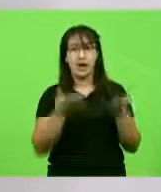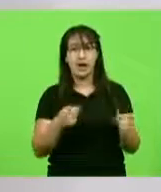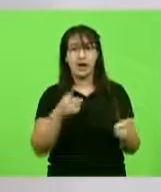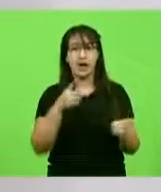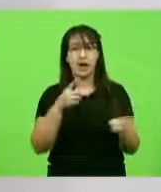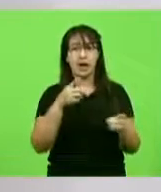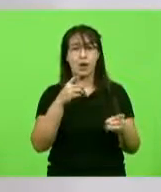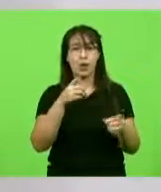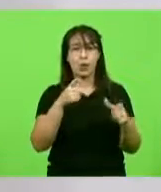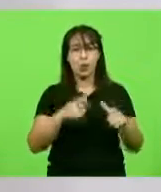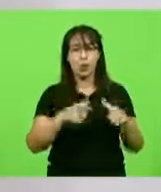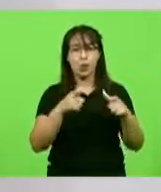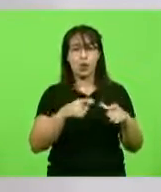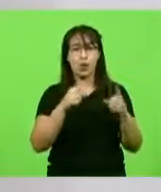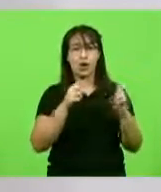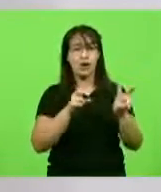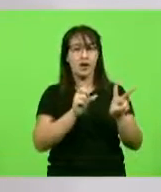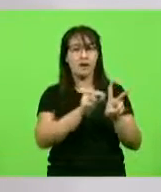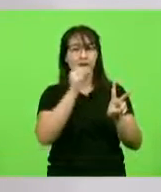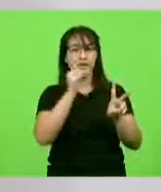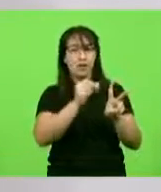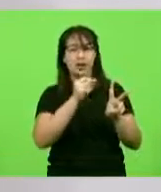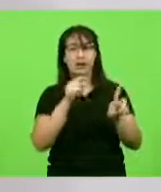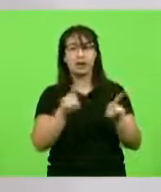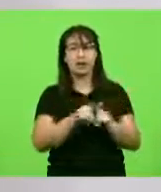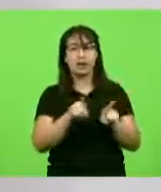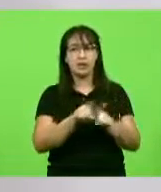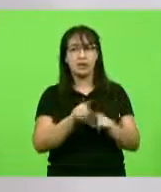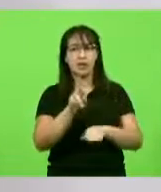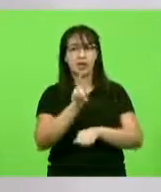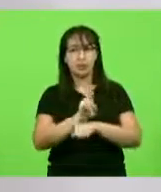lá na minha Rio do Sul, o prefeito Tomé,